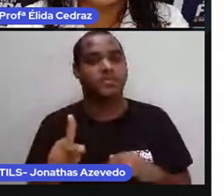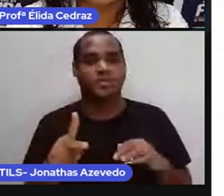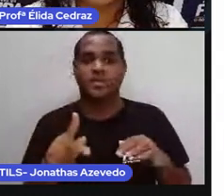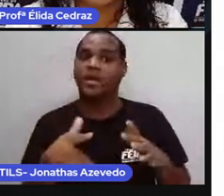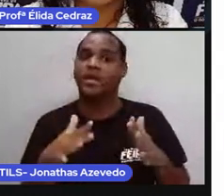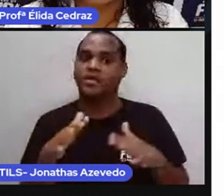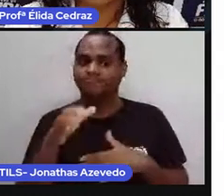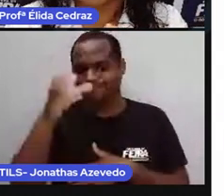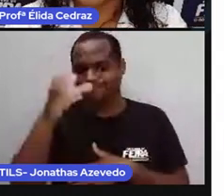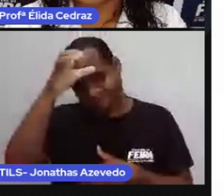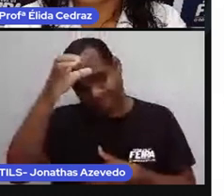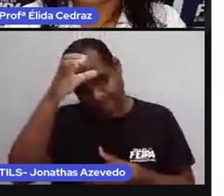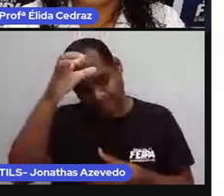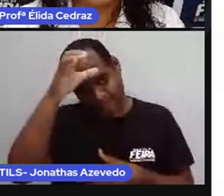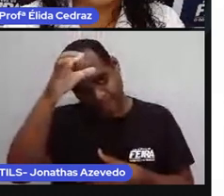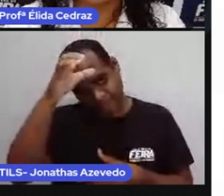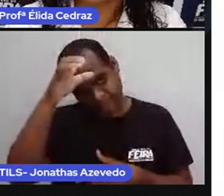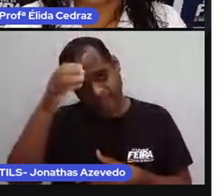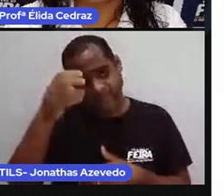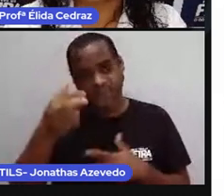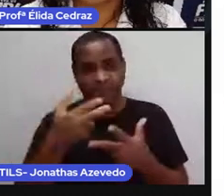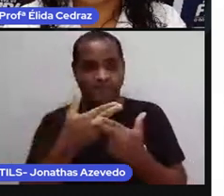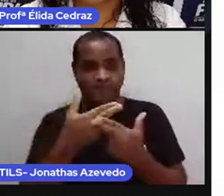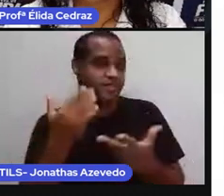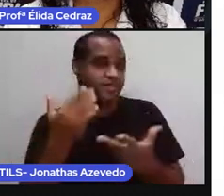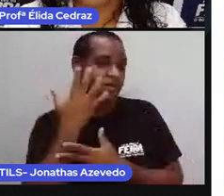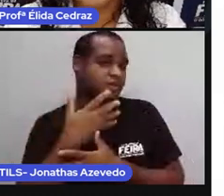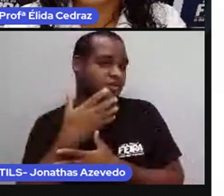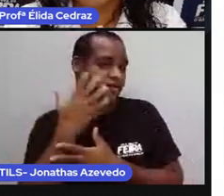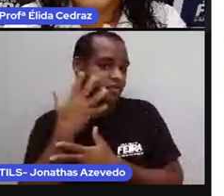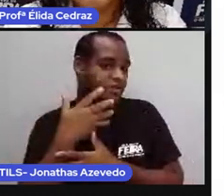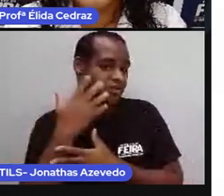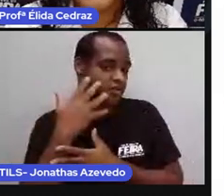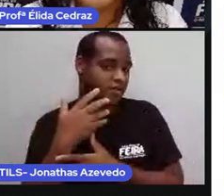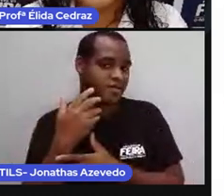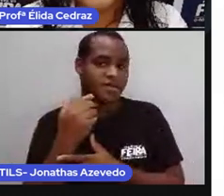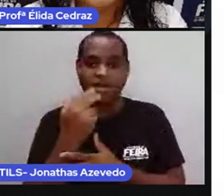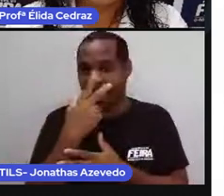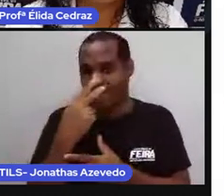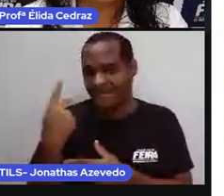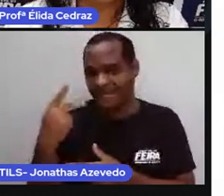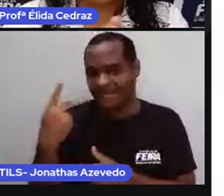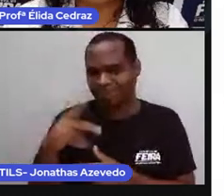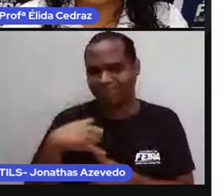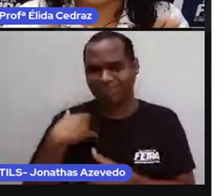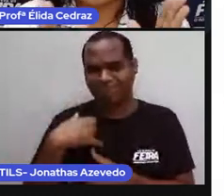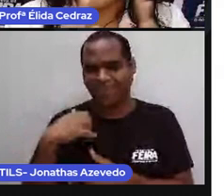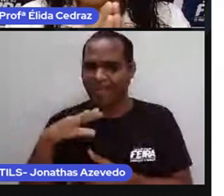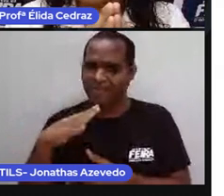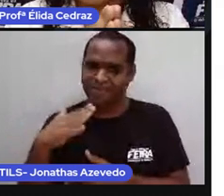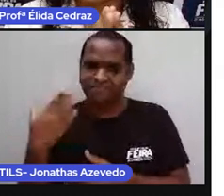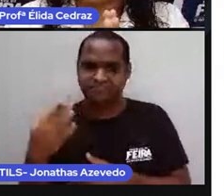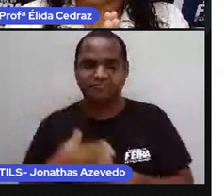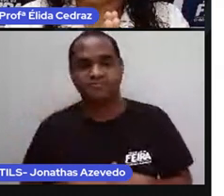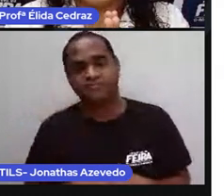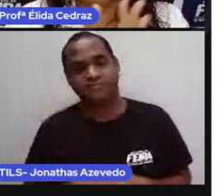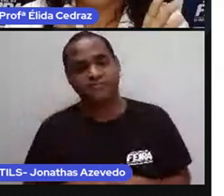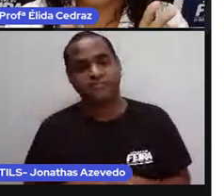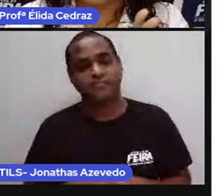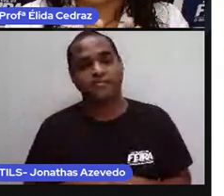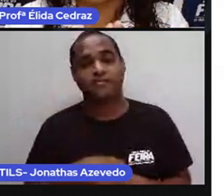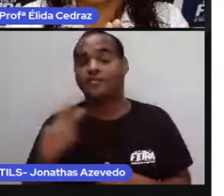muitos tios. Porque tem criança que tem tio quase da mesma idade, né? Então, a fase